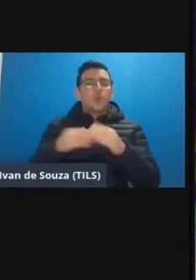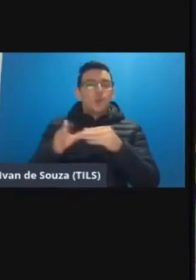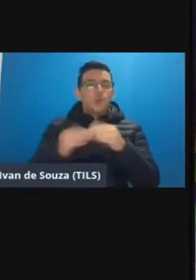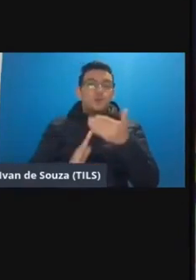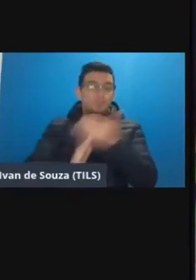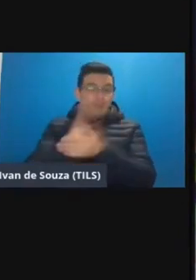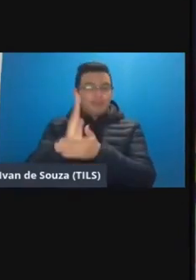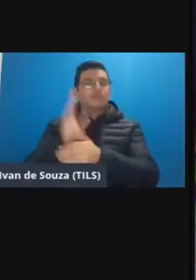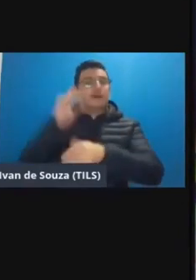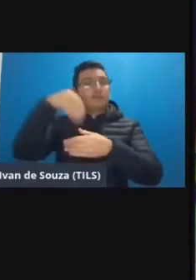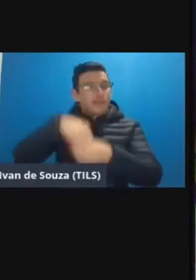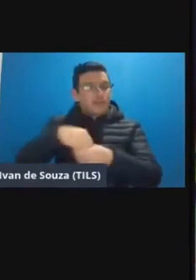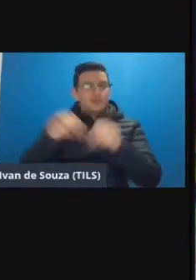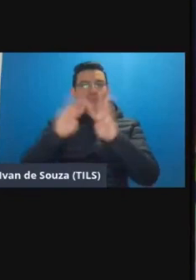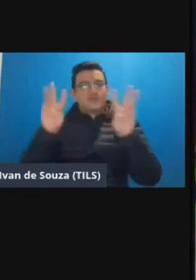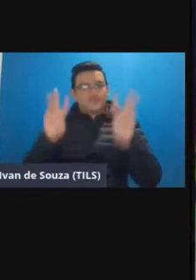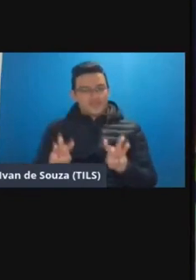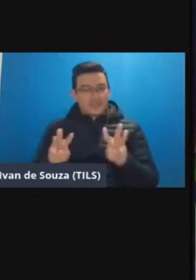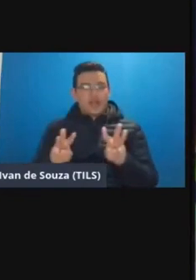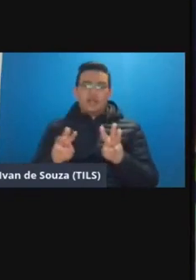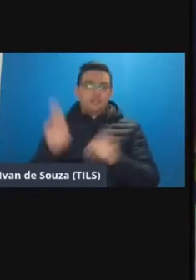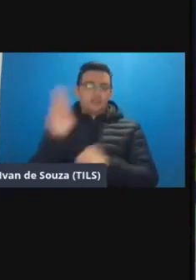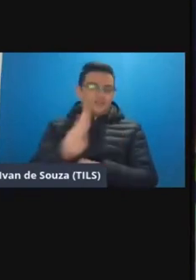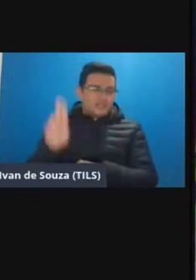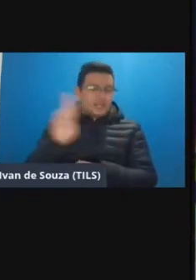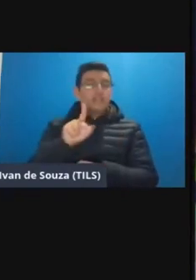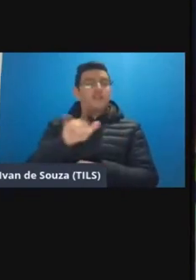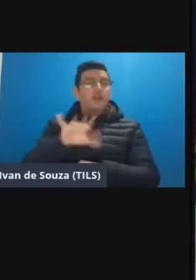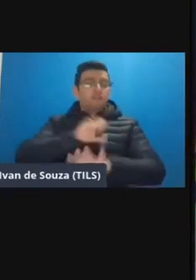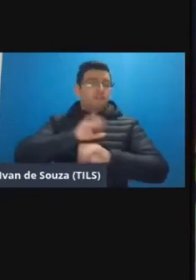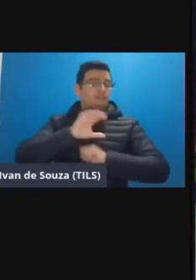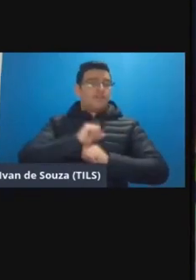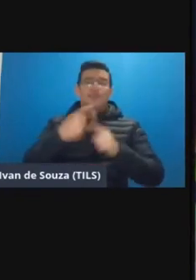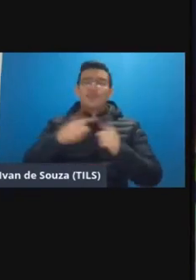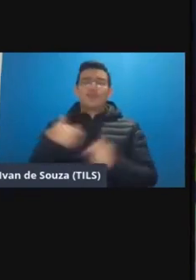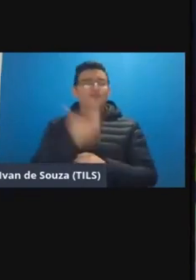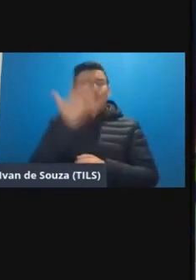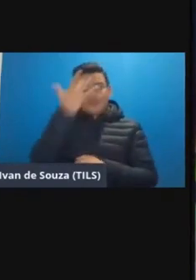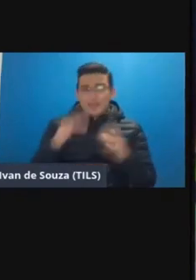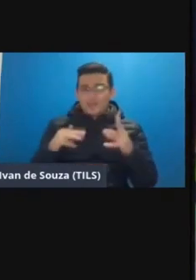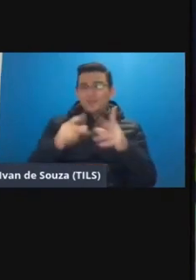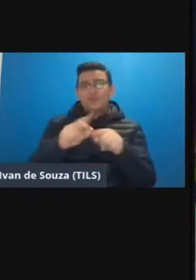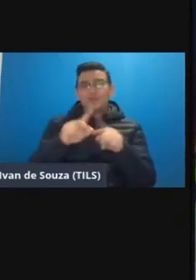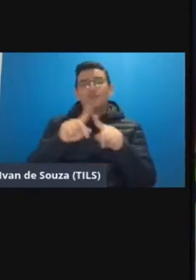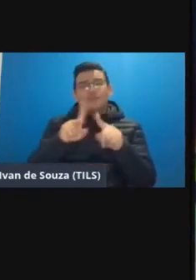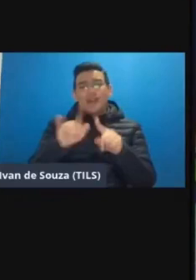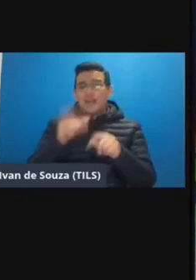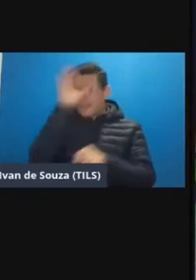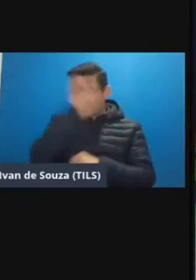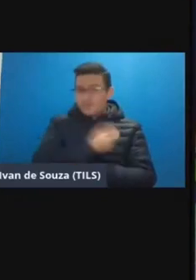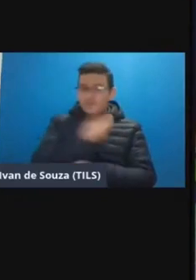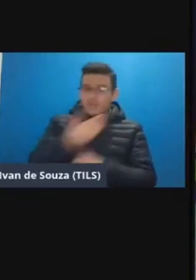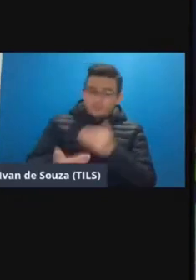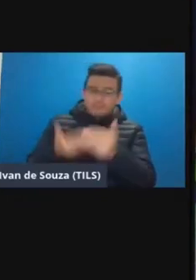universidade e esse conhecimento pedagógico ele vai sendo adquirido ninguém ninguém sabe tudo né a gente vai aprendendo ao longo da vida que bom que é assim